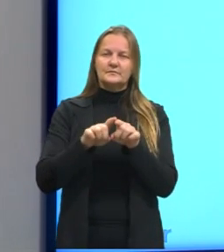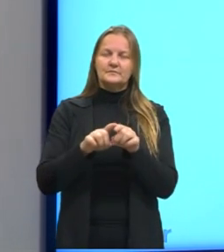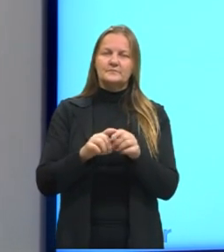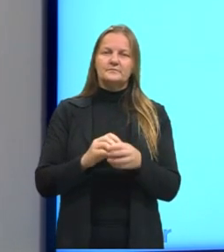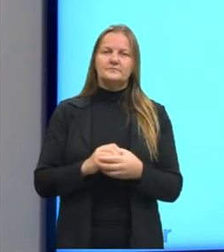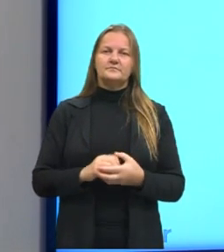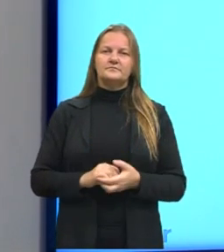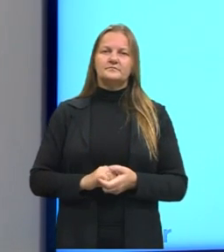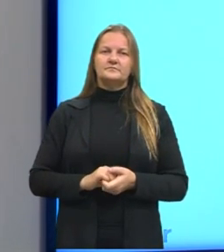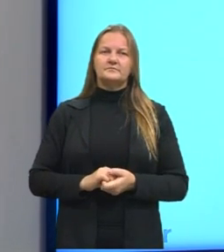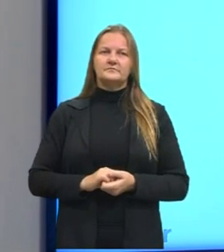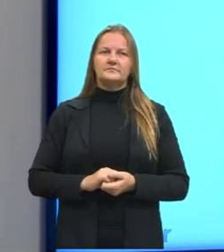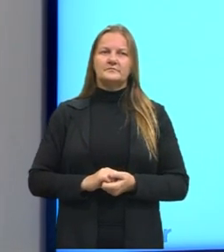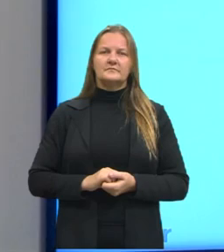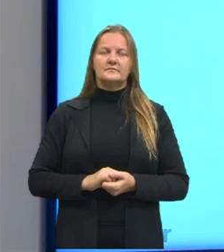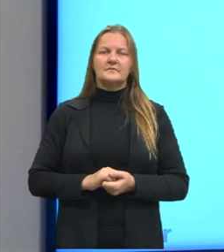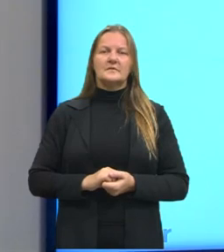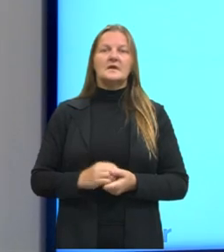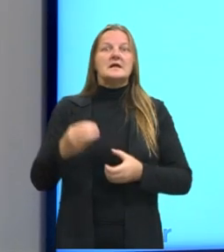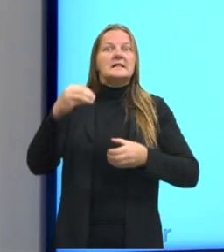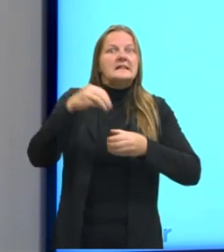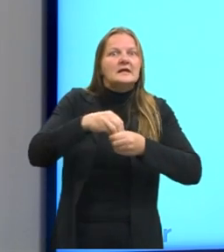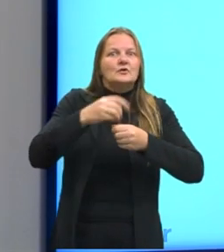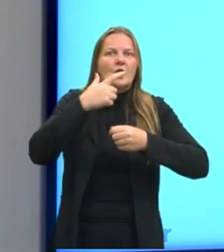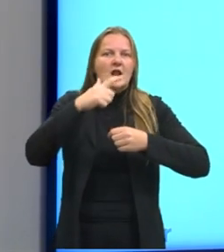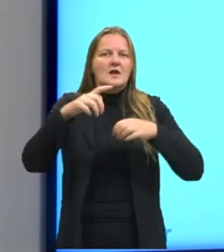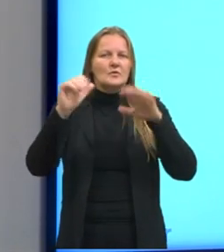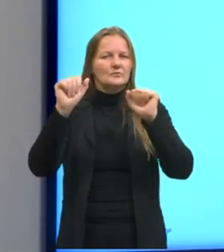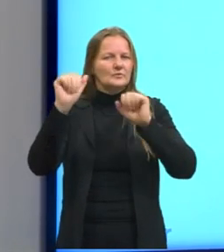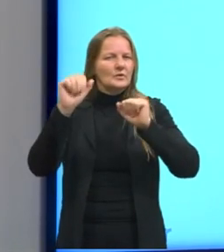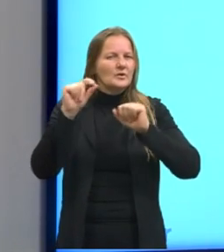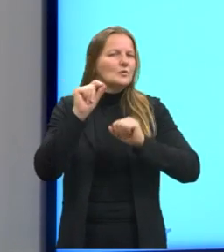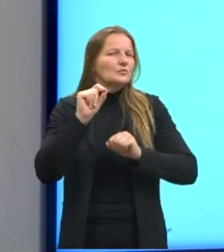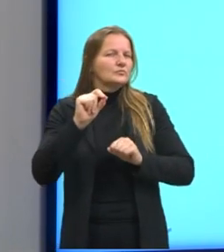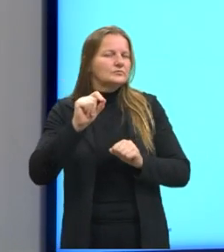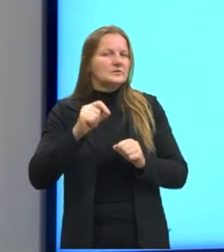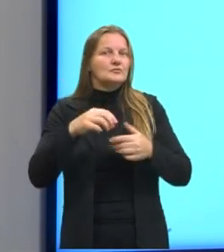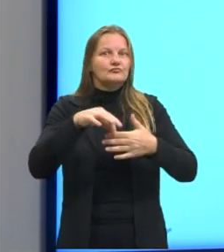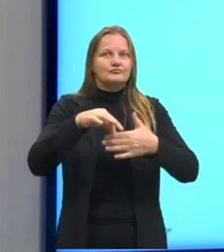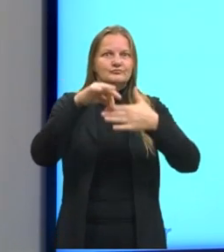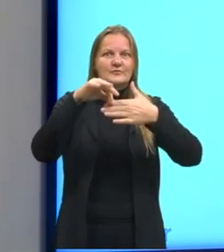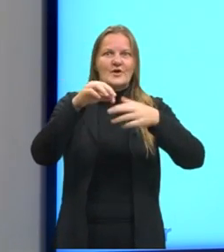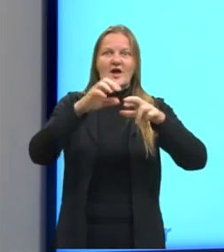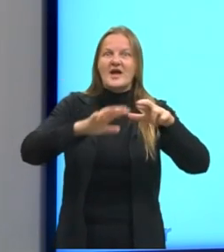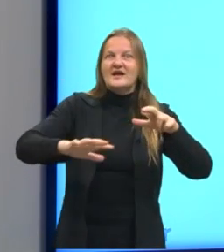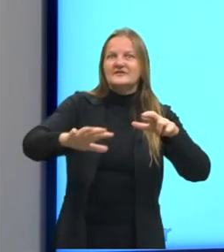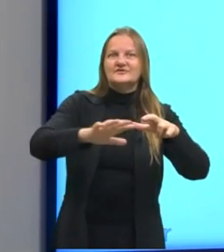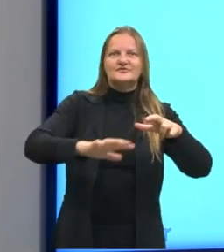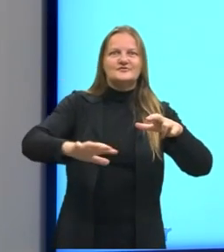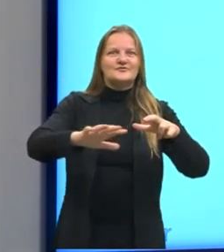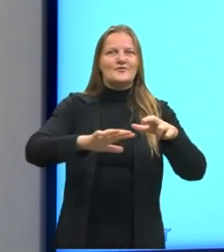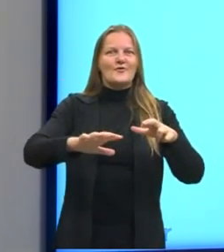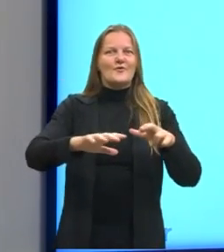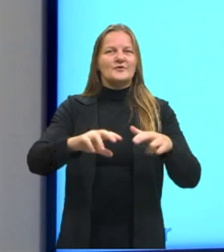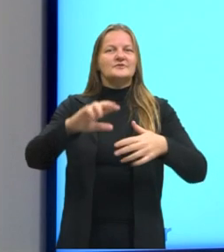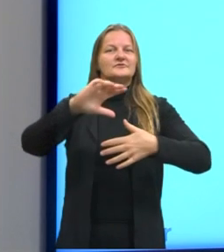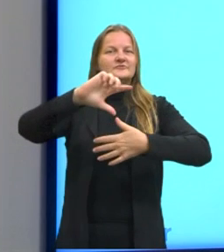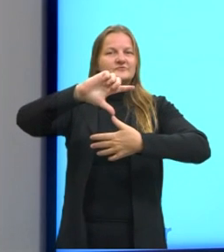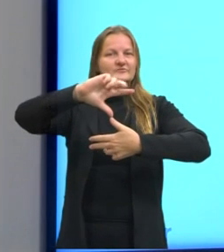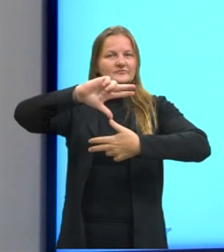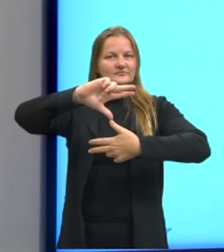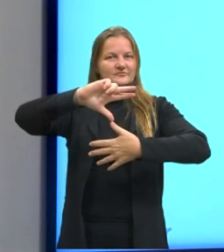língua espanhola, é que muitas vezes vai destacar regiões latino